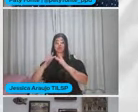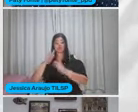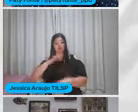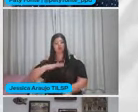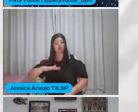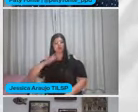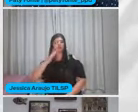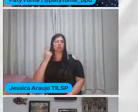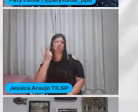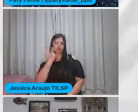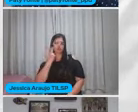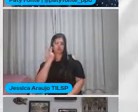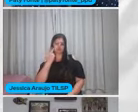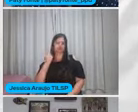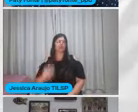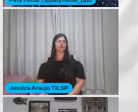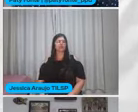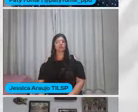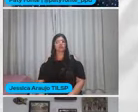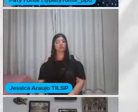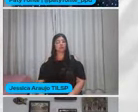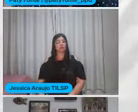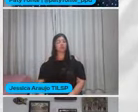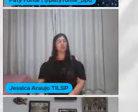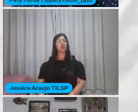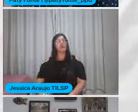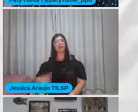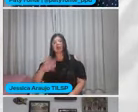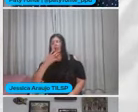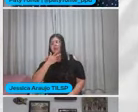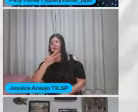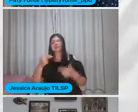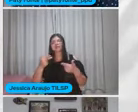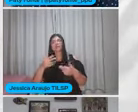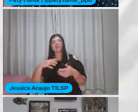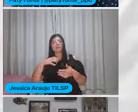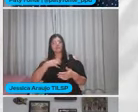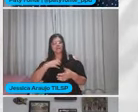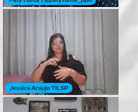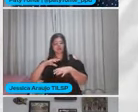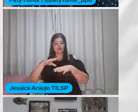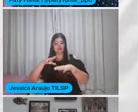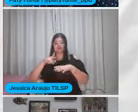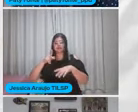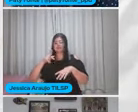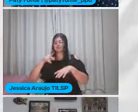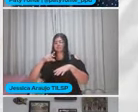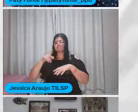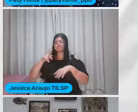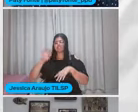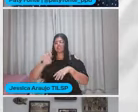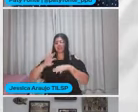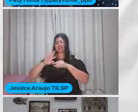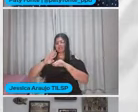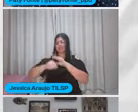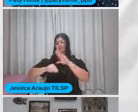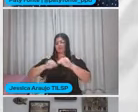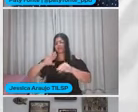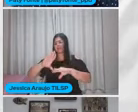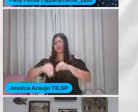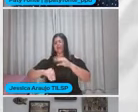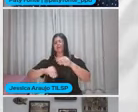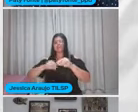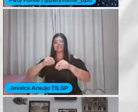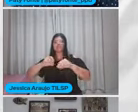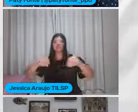natural Então também Saborear uma fruta Pisar descalço Sabe? Mexer Com